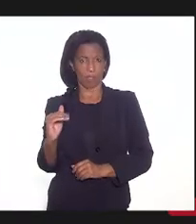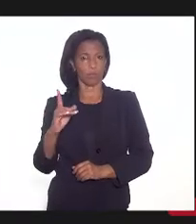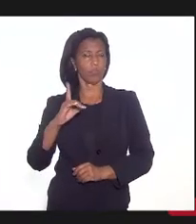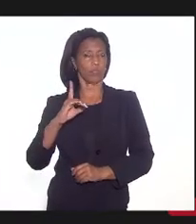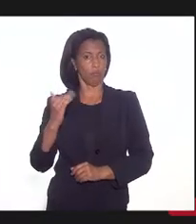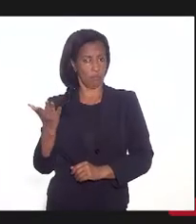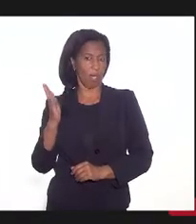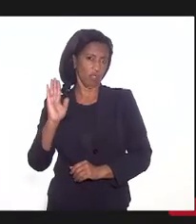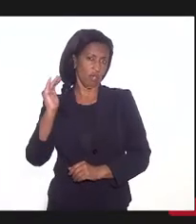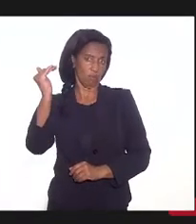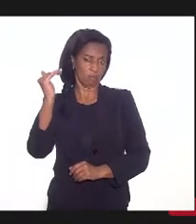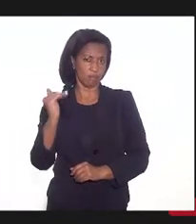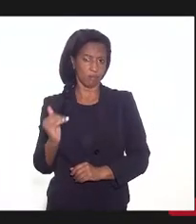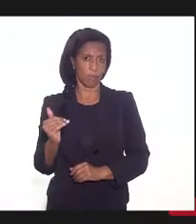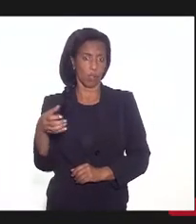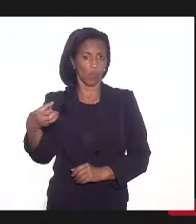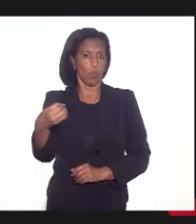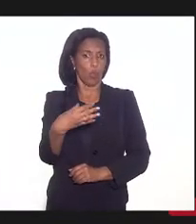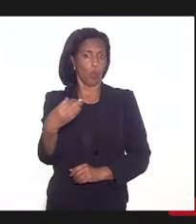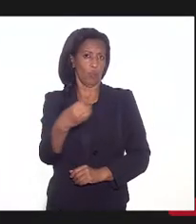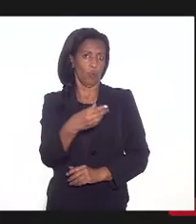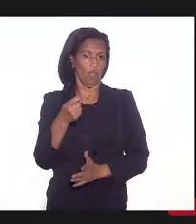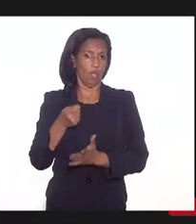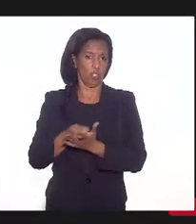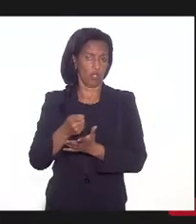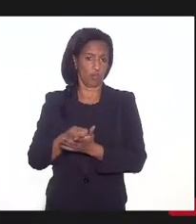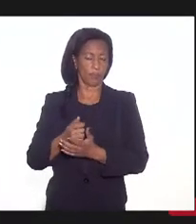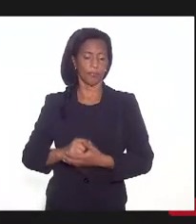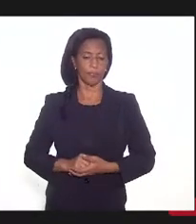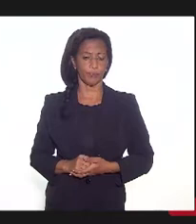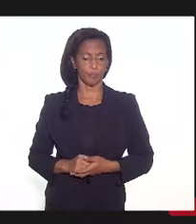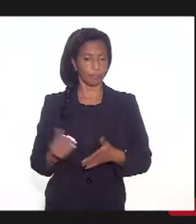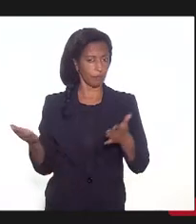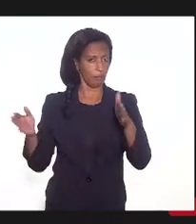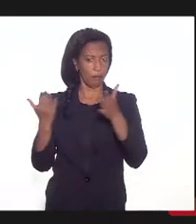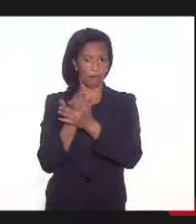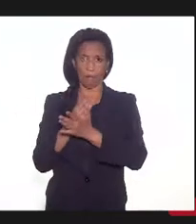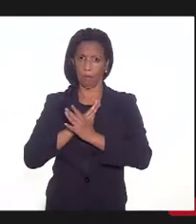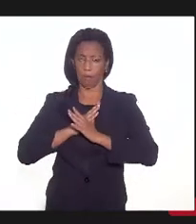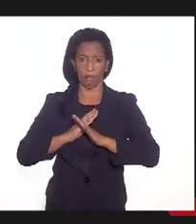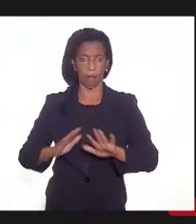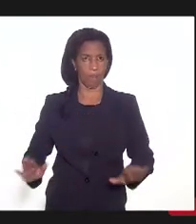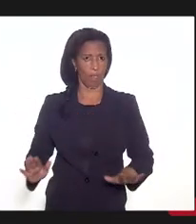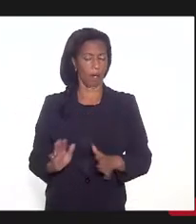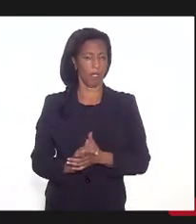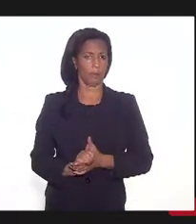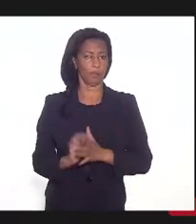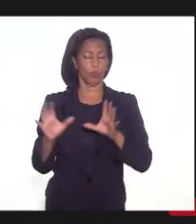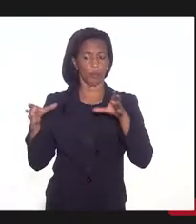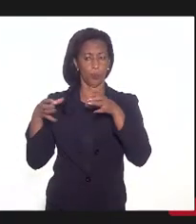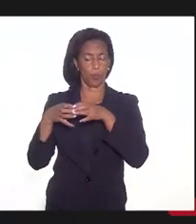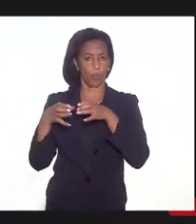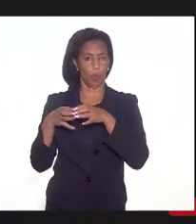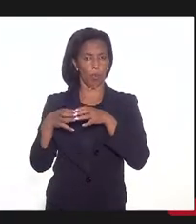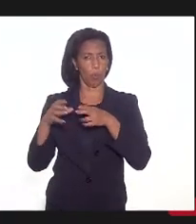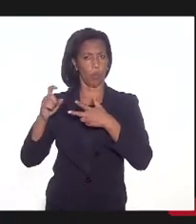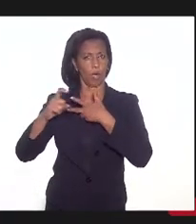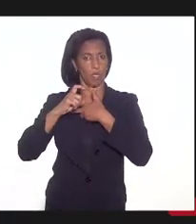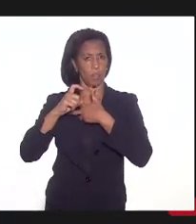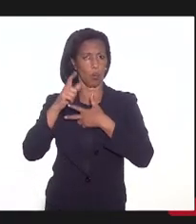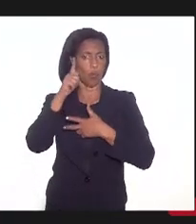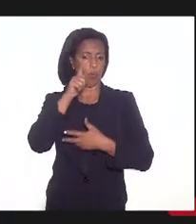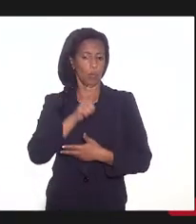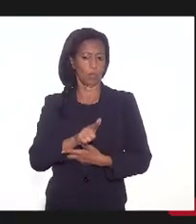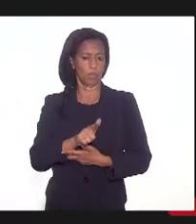estava abaixo, com o novo regime. Acabou, o próprio executivo atingiu 57%,